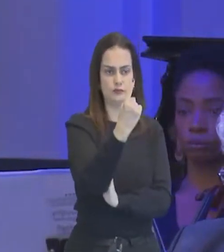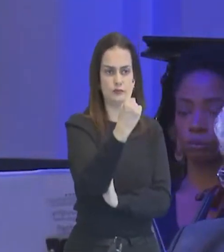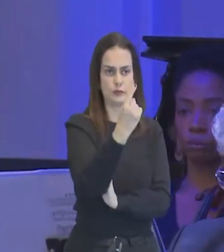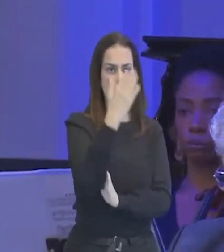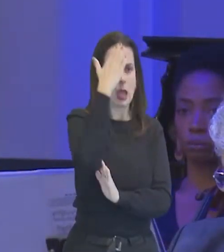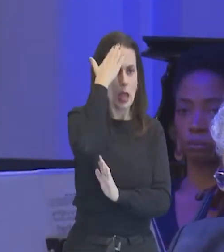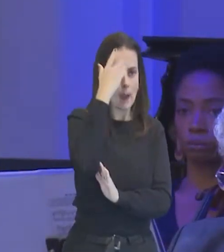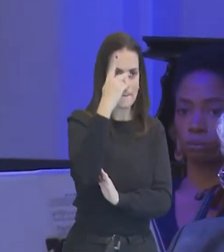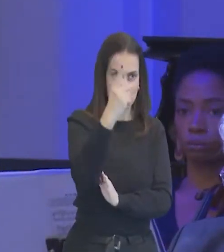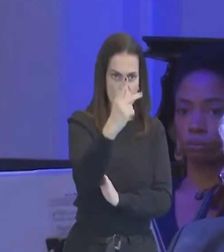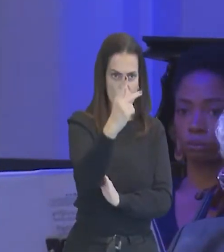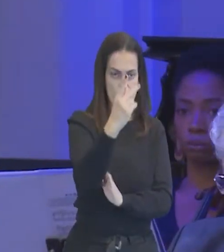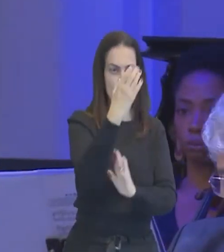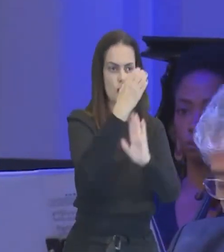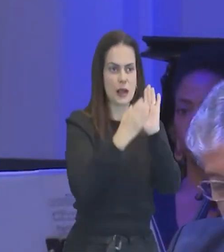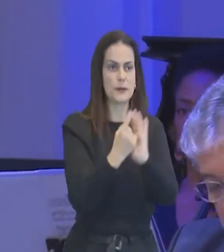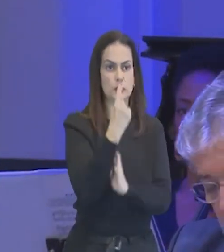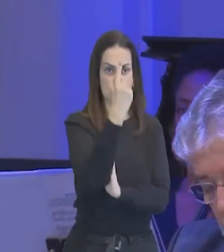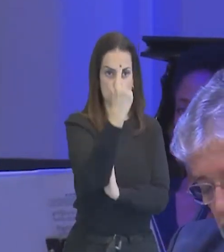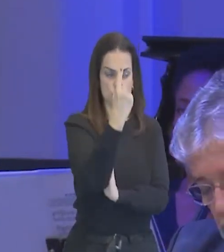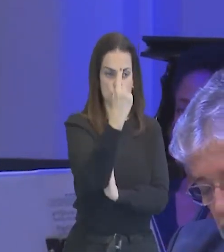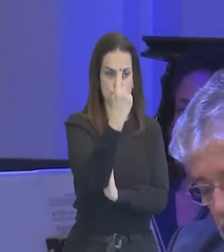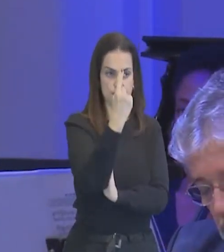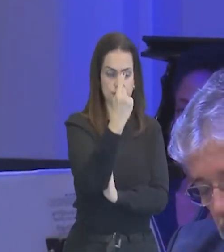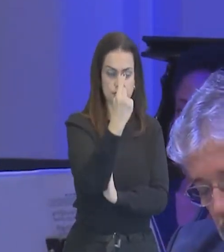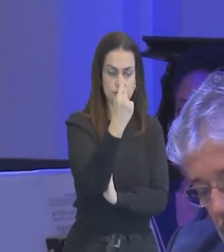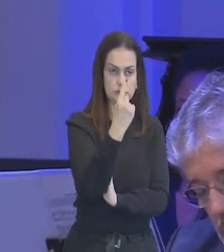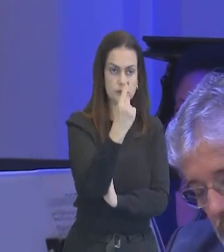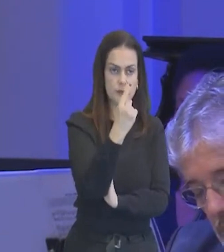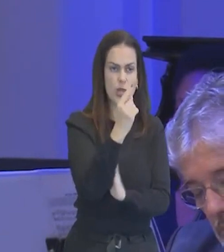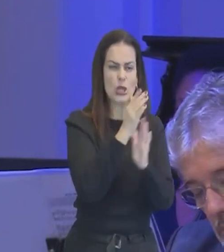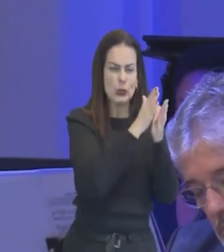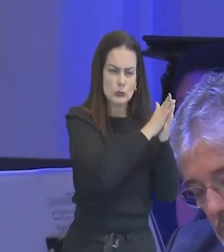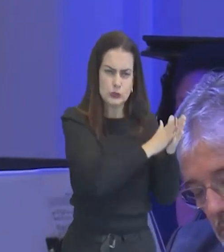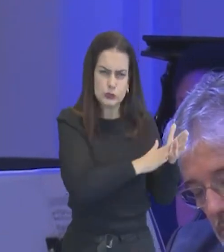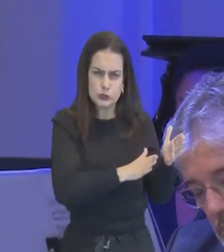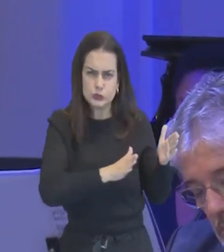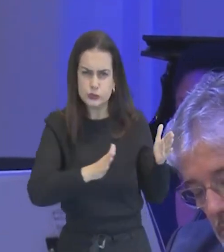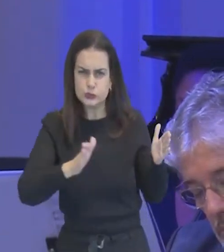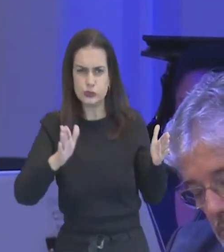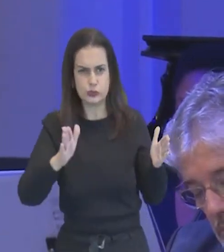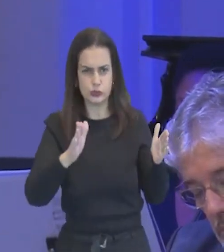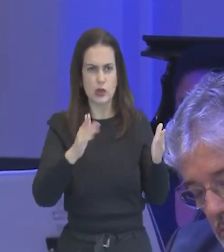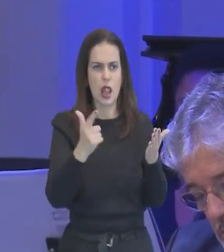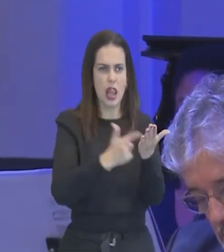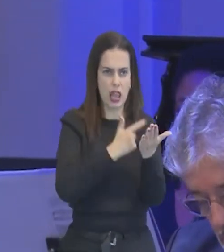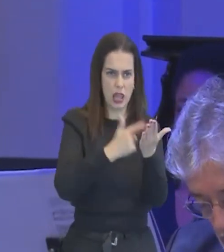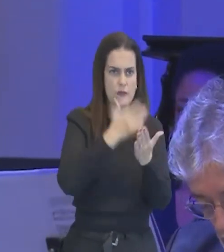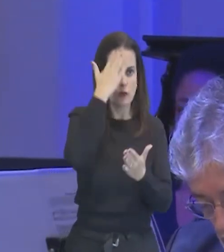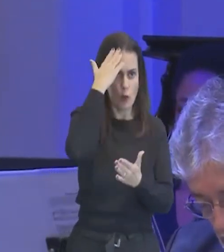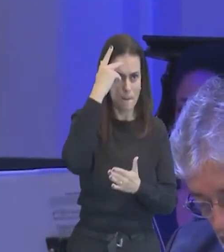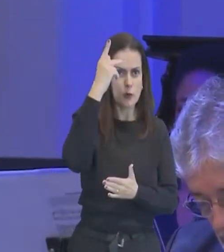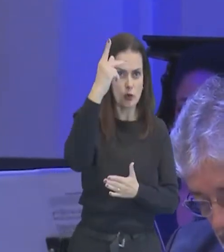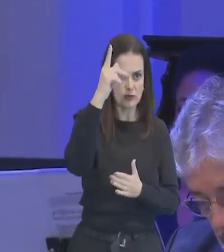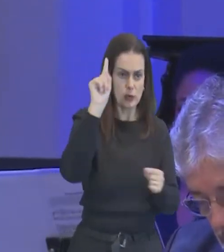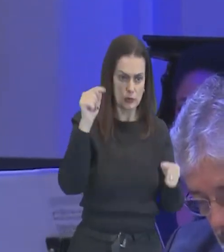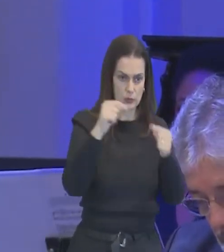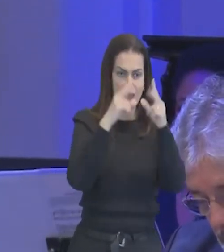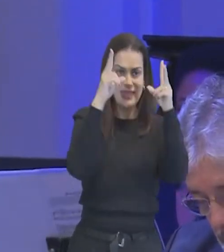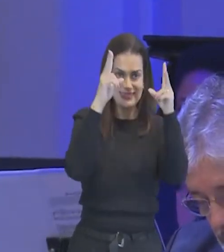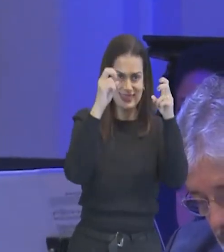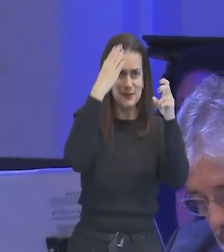provérbios capítulo de número 1, aliás, todo o livro de provérbios, é um livro dedicado a sabedoria,